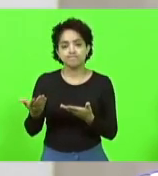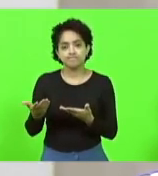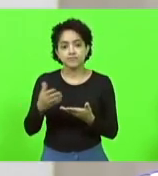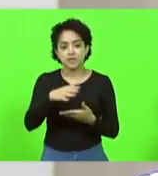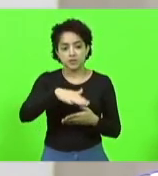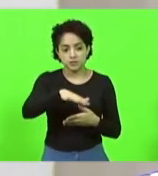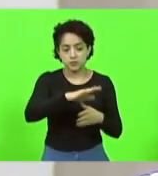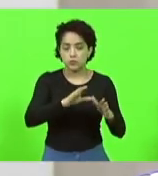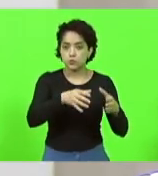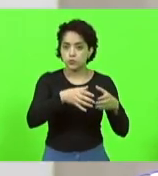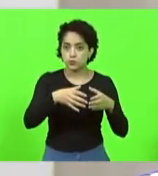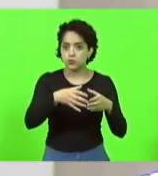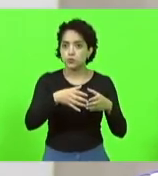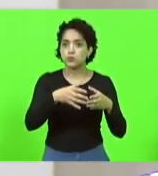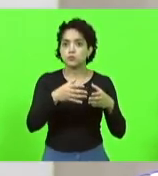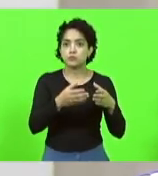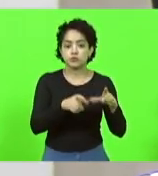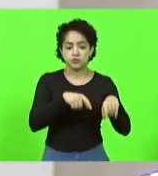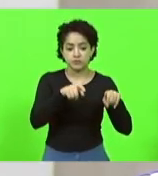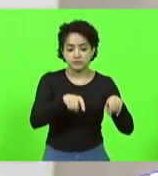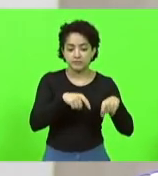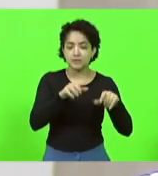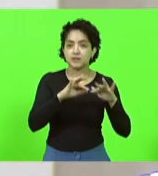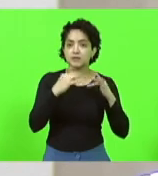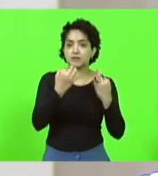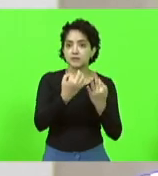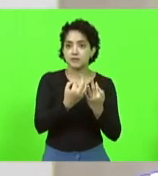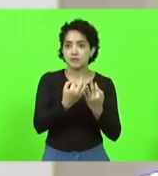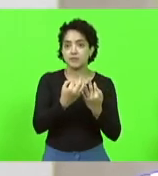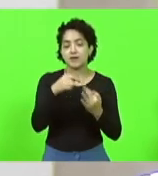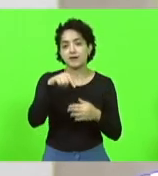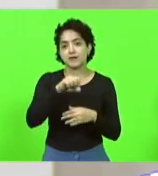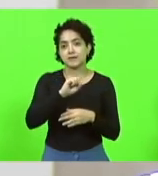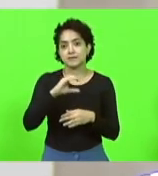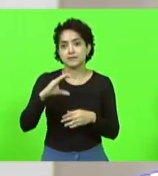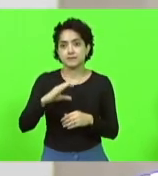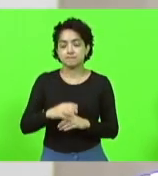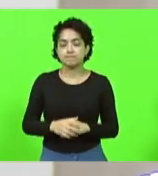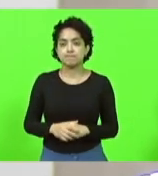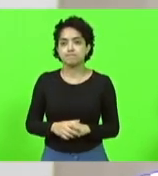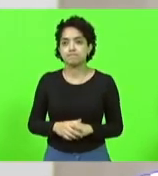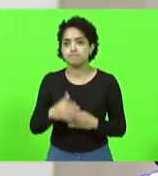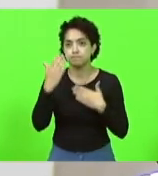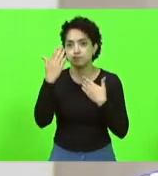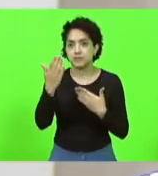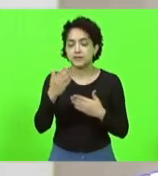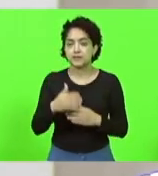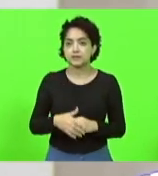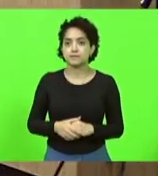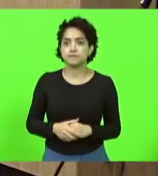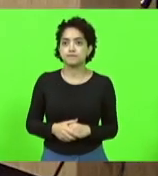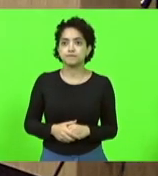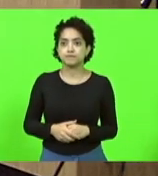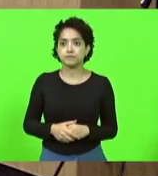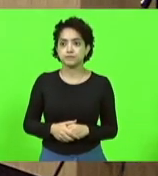agricultores familiares no Estado de Santa Catarina. Obrigado, senhor presidente.